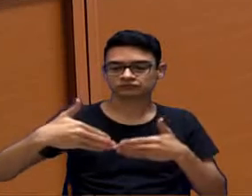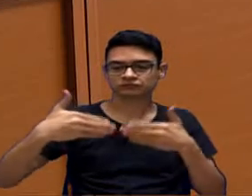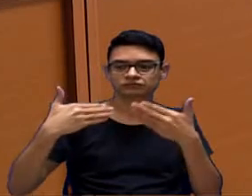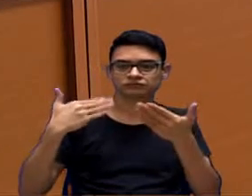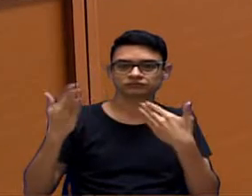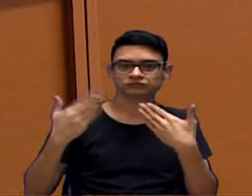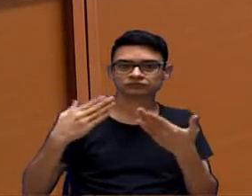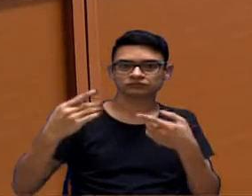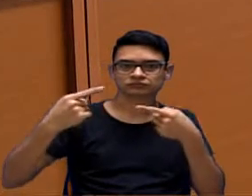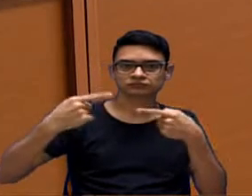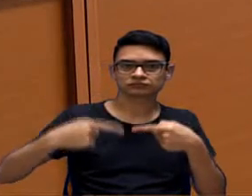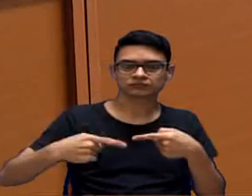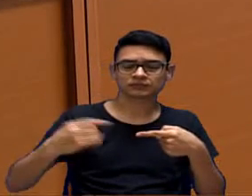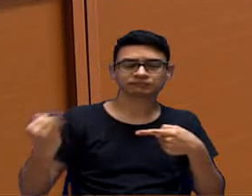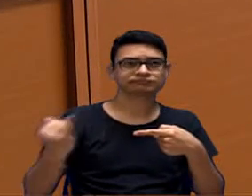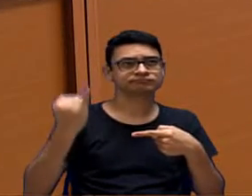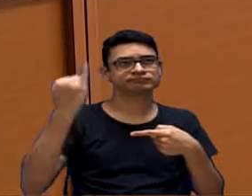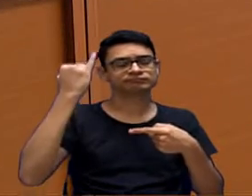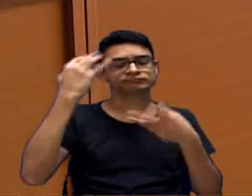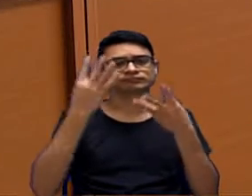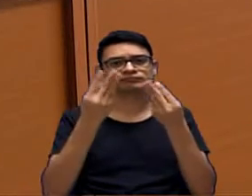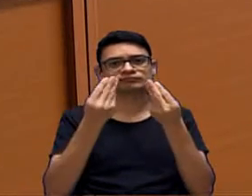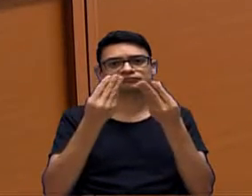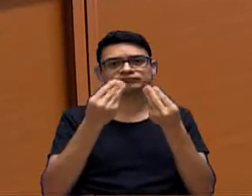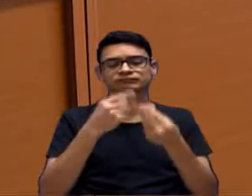o seu requerimento é extremamente importante.